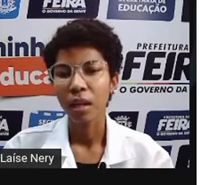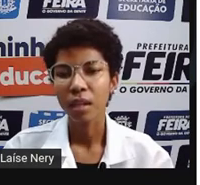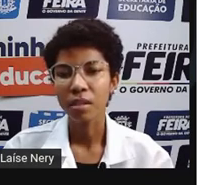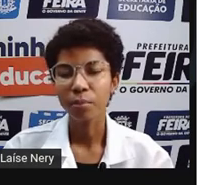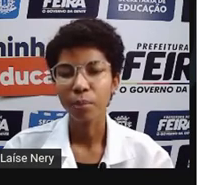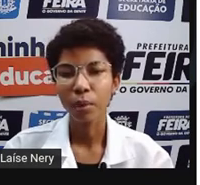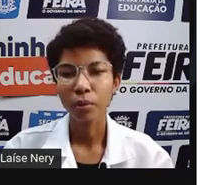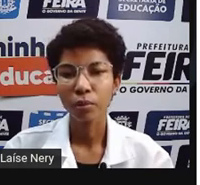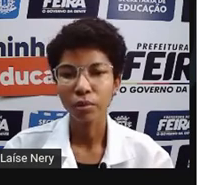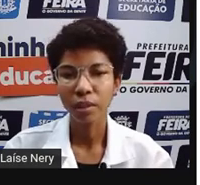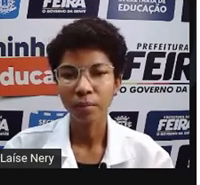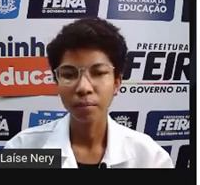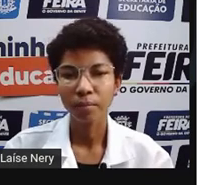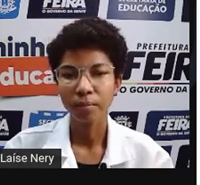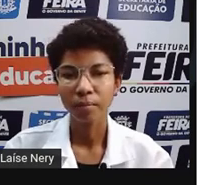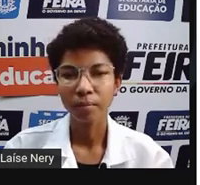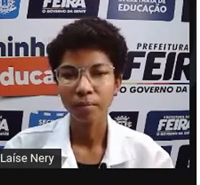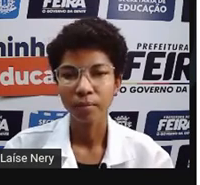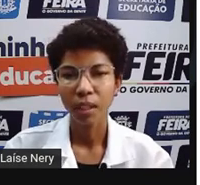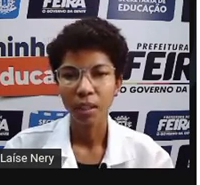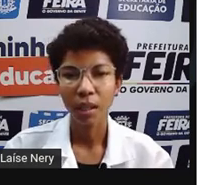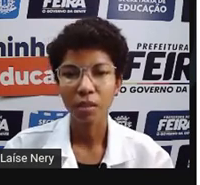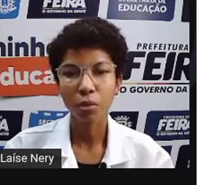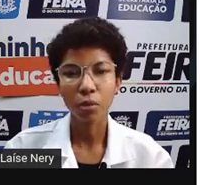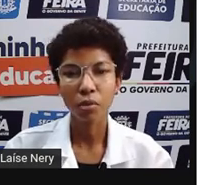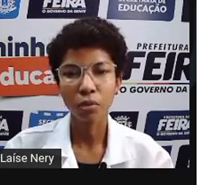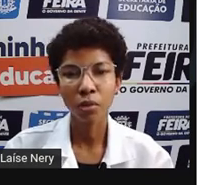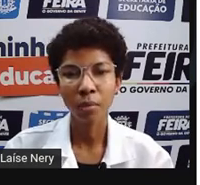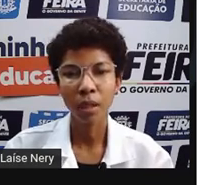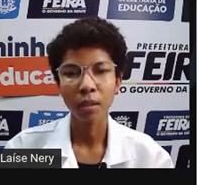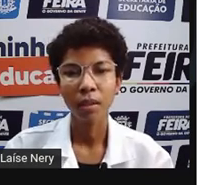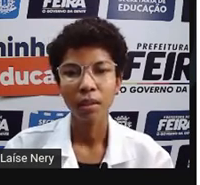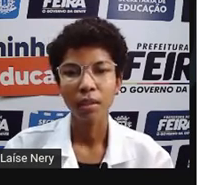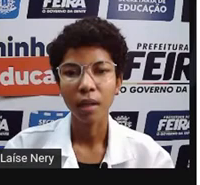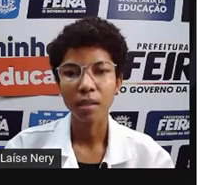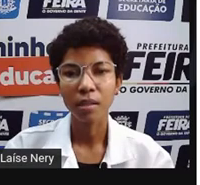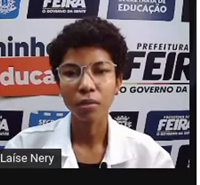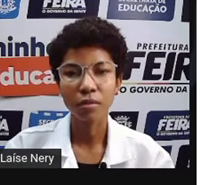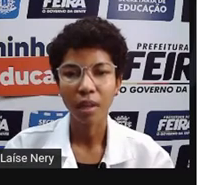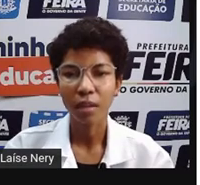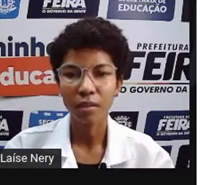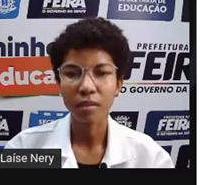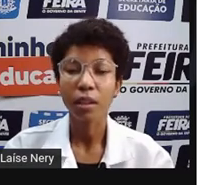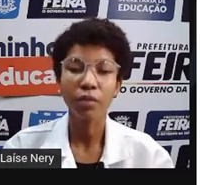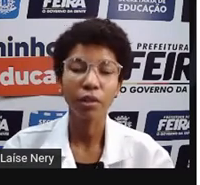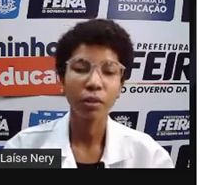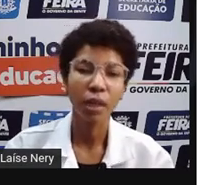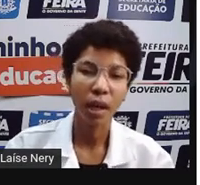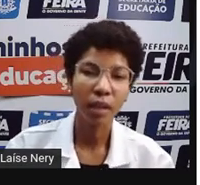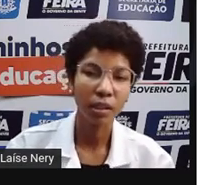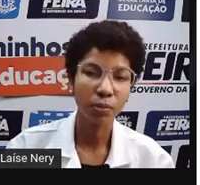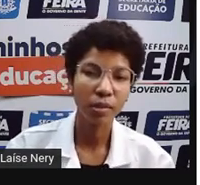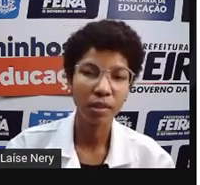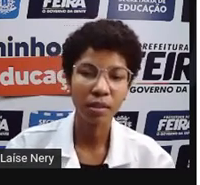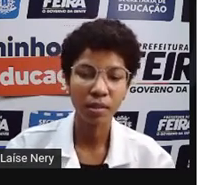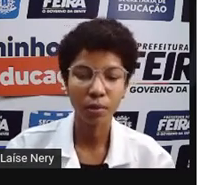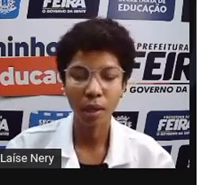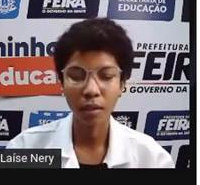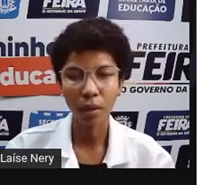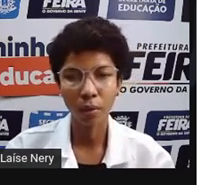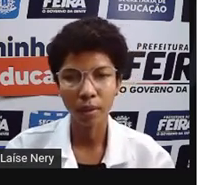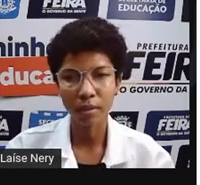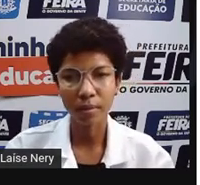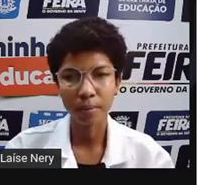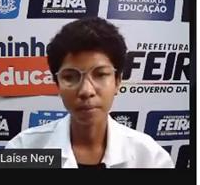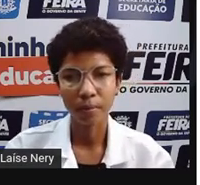elas produzem elas consomem 300 watts e ficam ligadas por 150